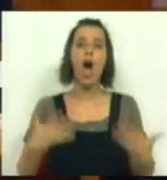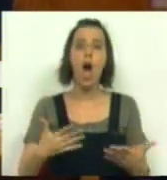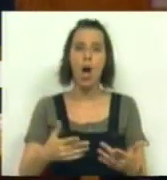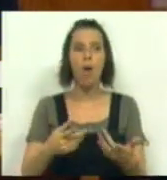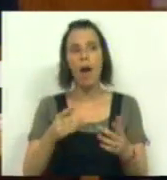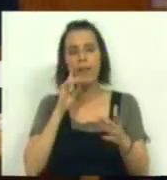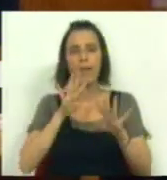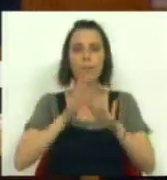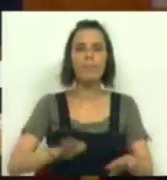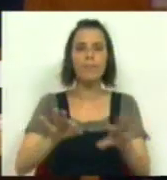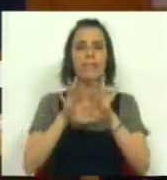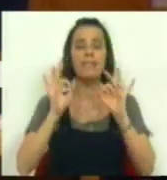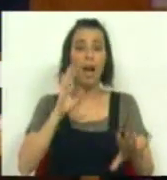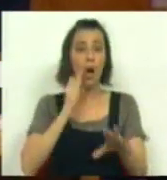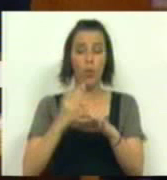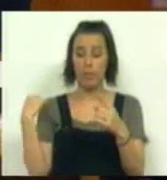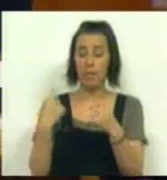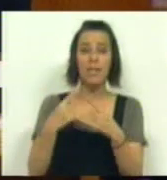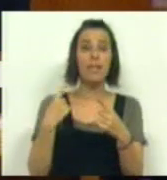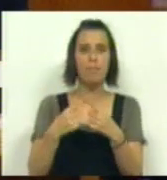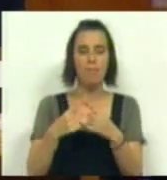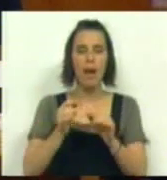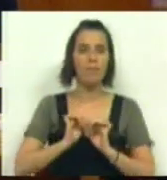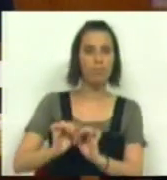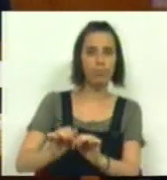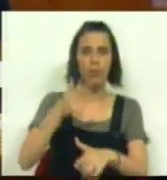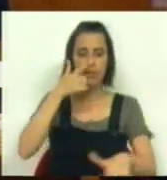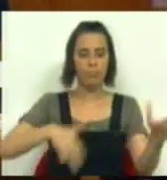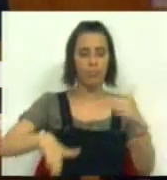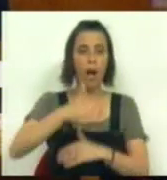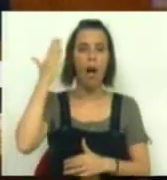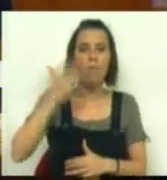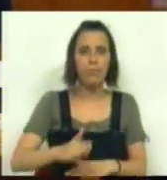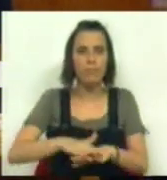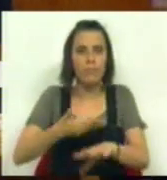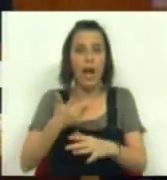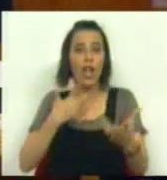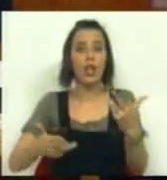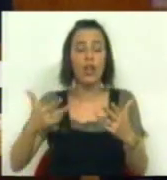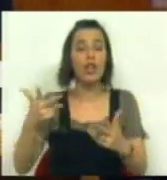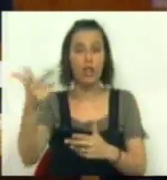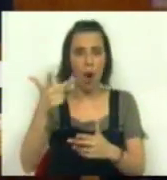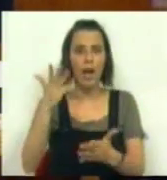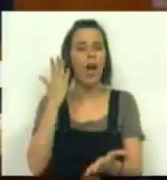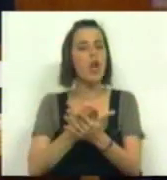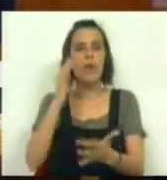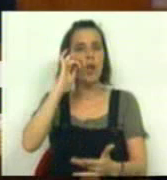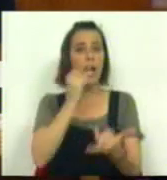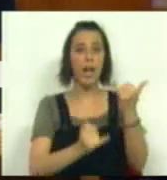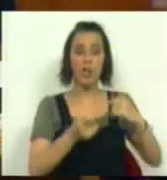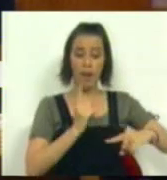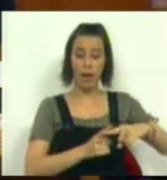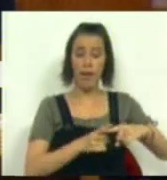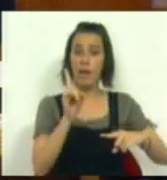terraplanar, como tem acontecido na última semana, a rejeição popular da austeridade da Troika não é apenas um risco para a Grécia,